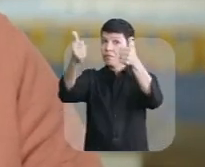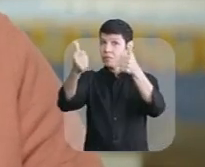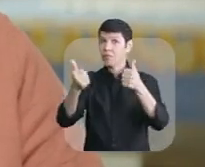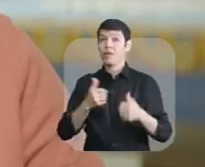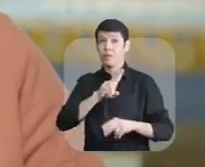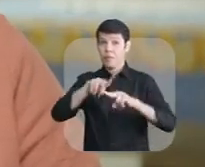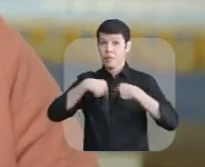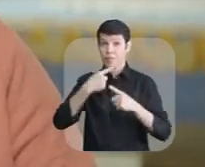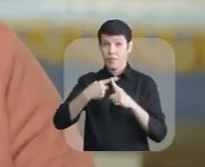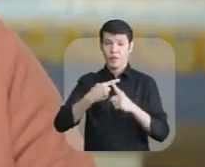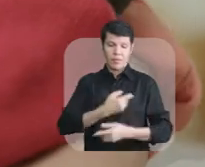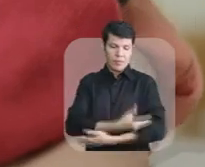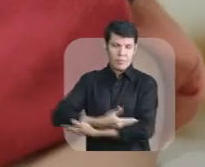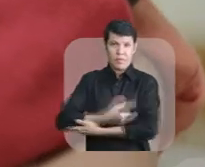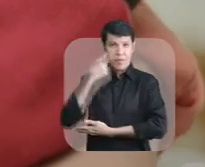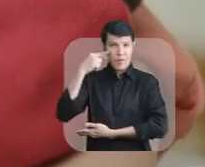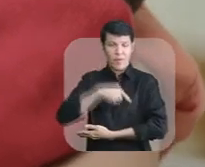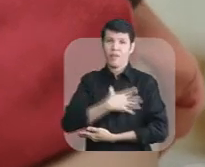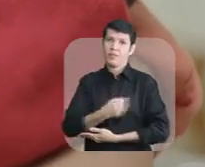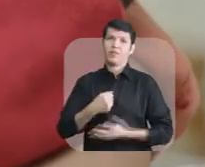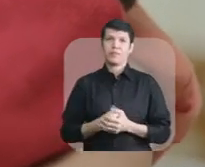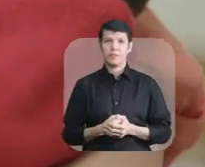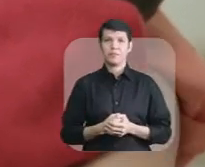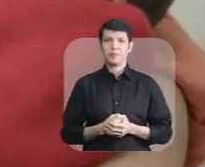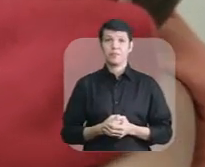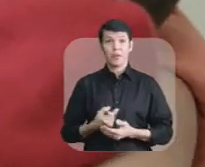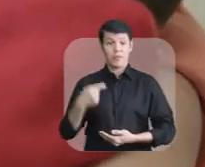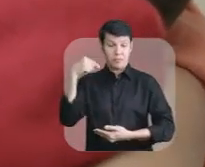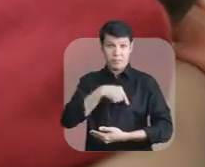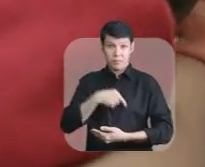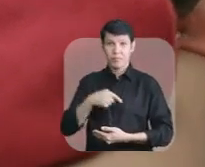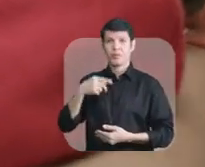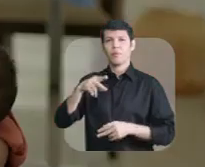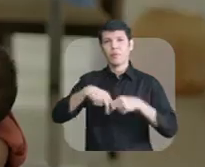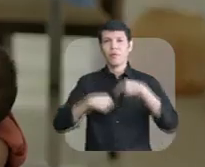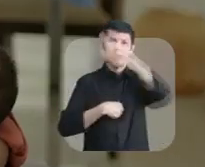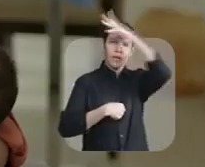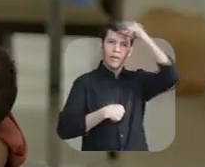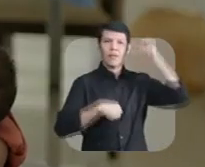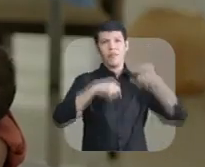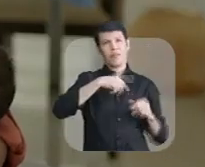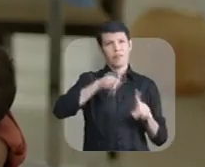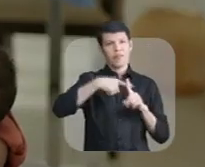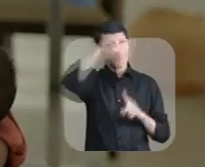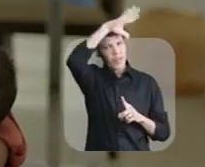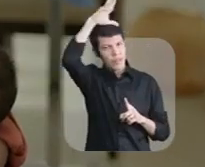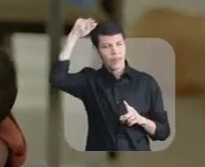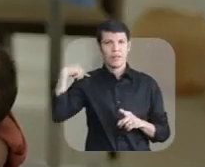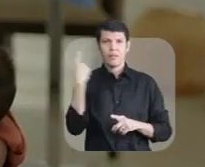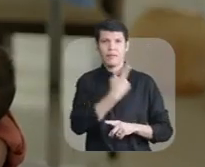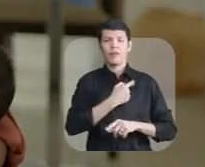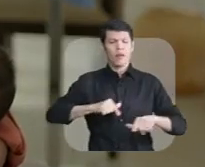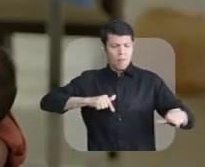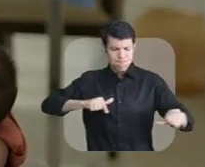os amazonenses E para esse novo caboclo aqui que tem em meus braços Por ele, por Manaus e pelo Amazonas